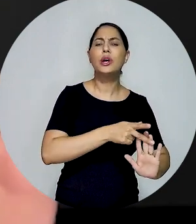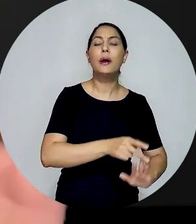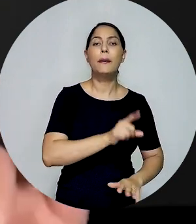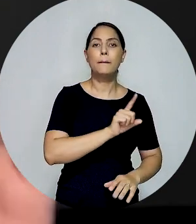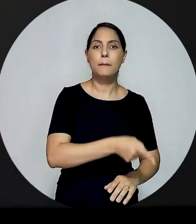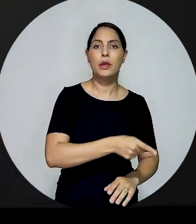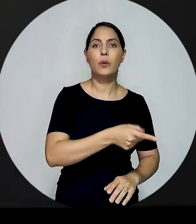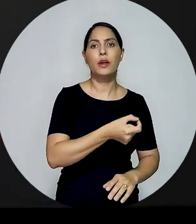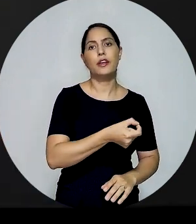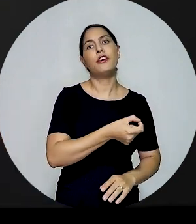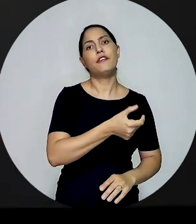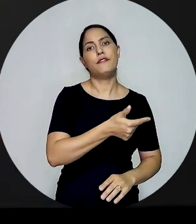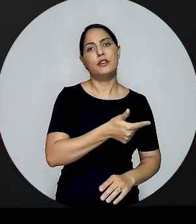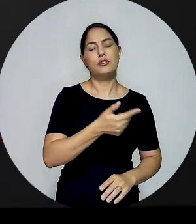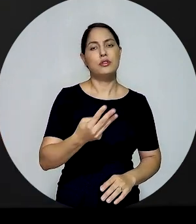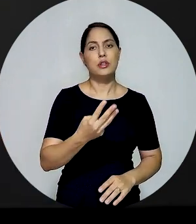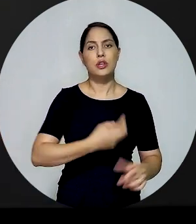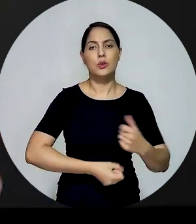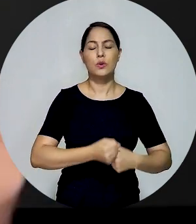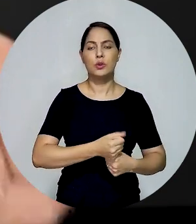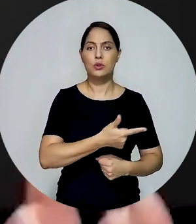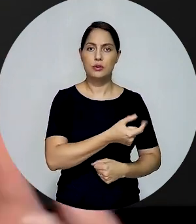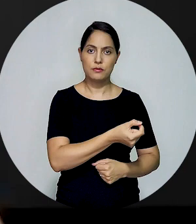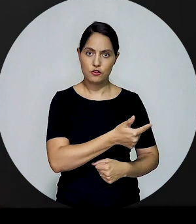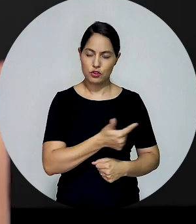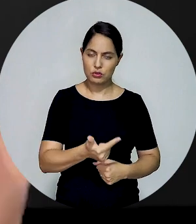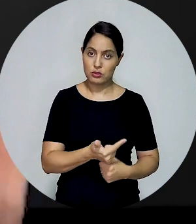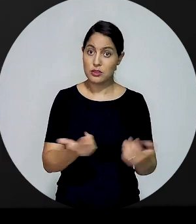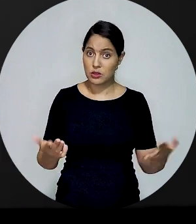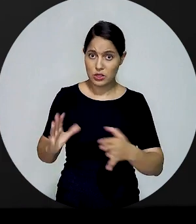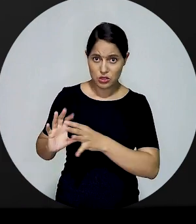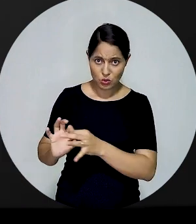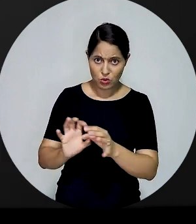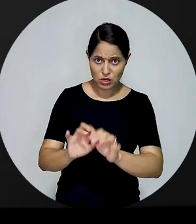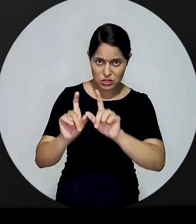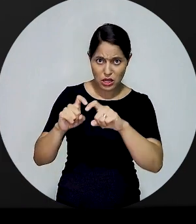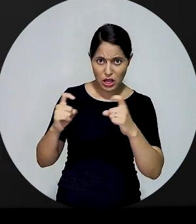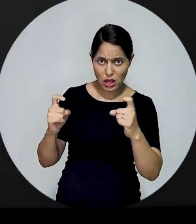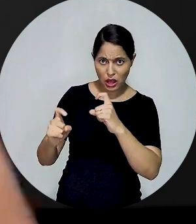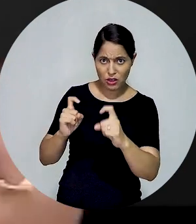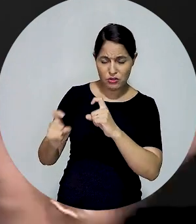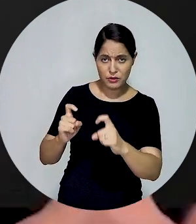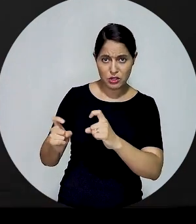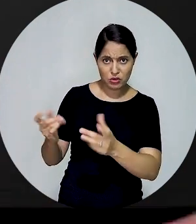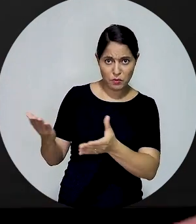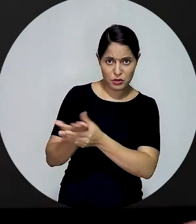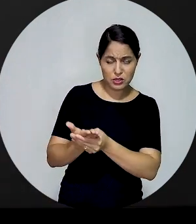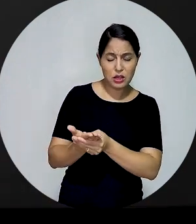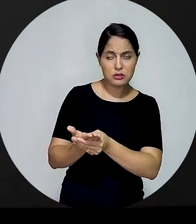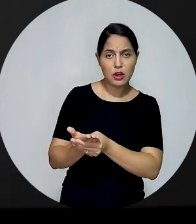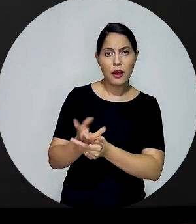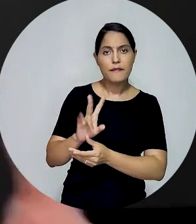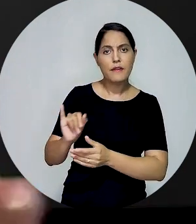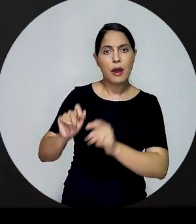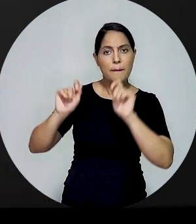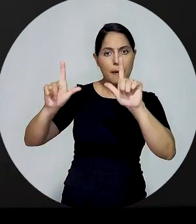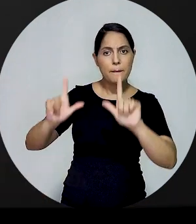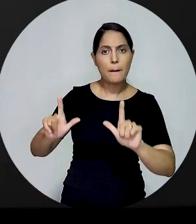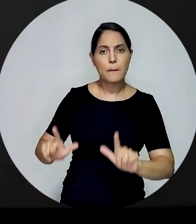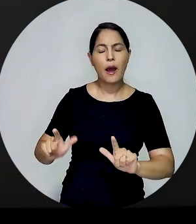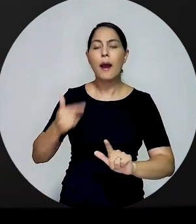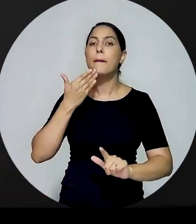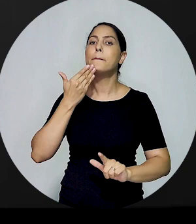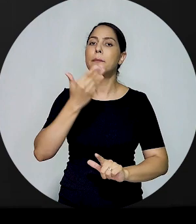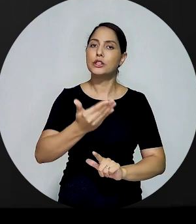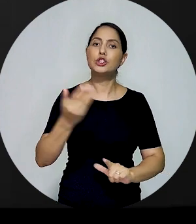1023 de 2022. Ali, no requerimento administrativo, você pode, juntando essa denúncia no CGU e